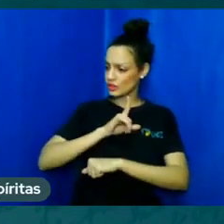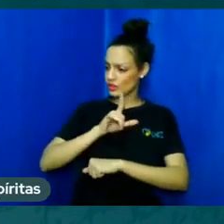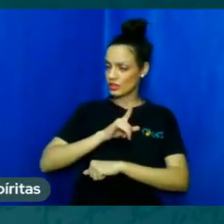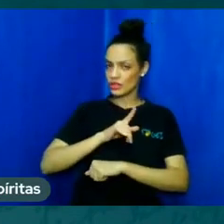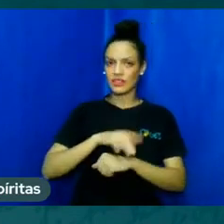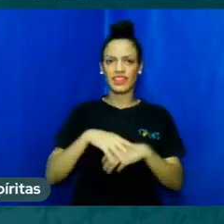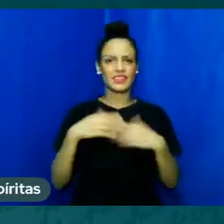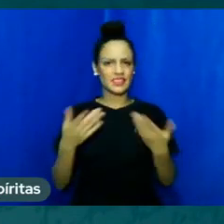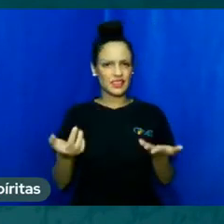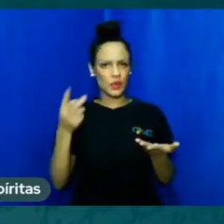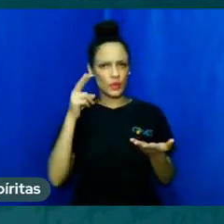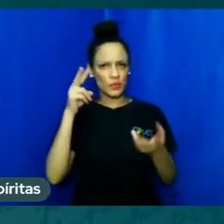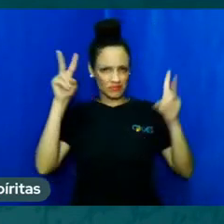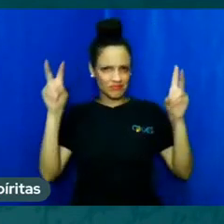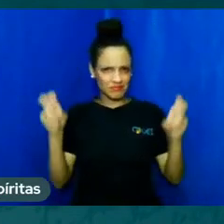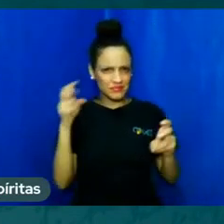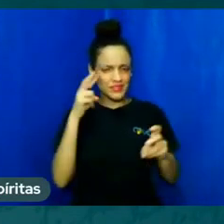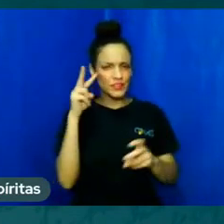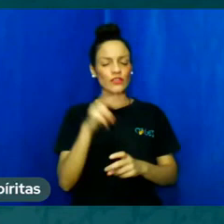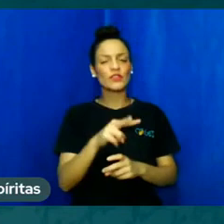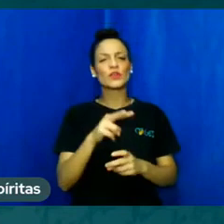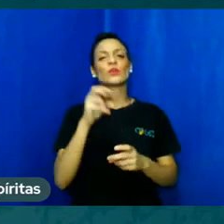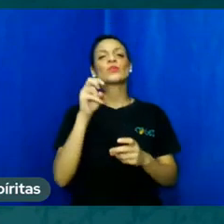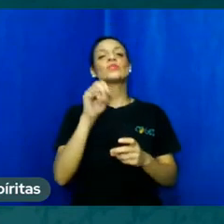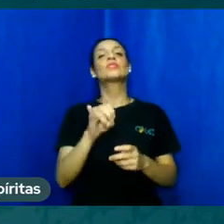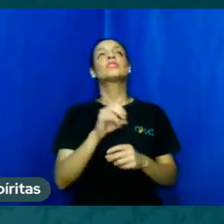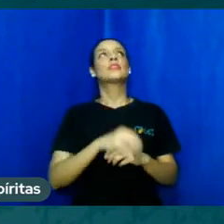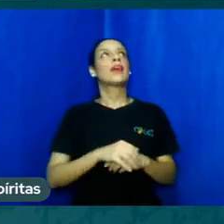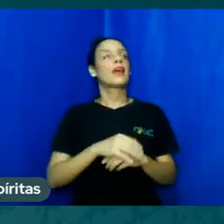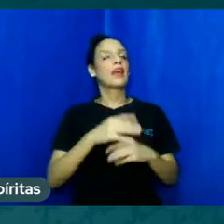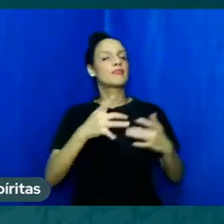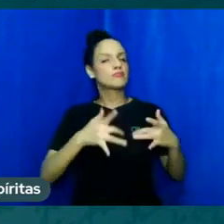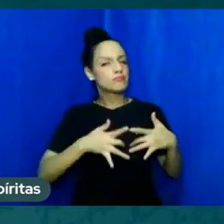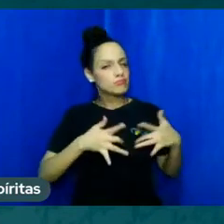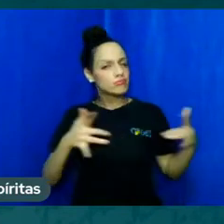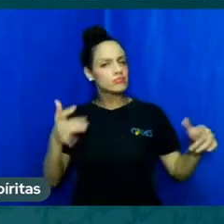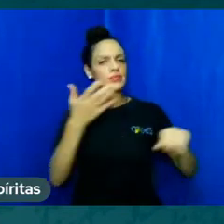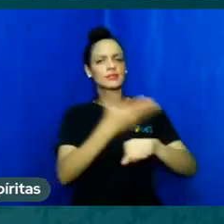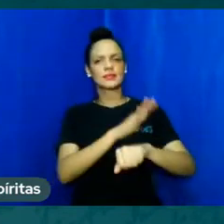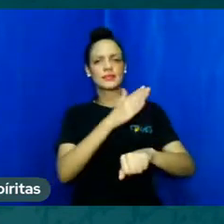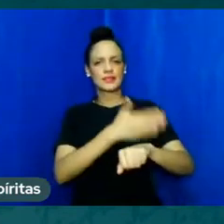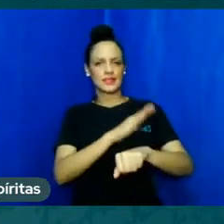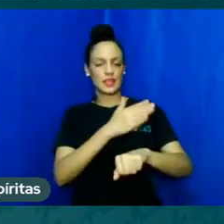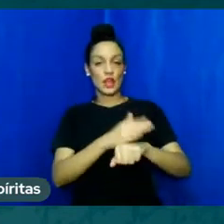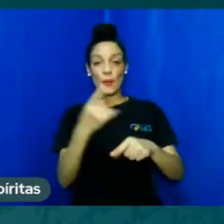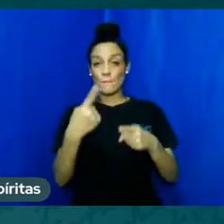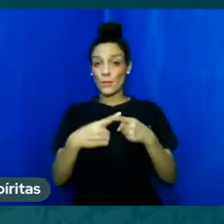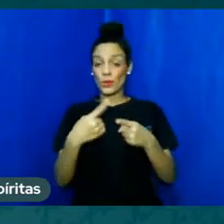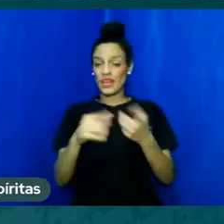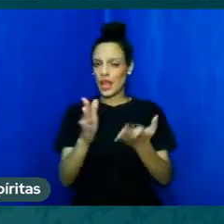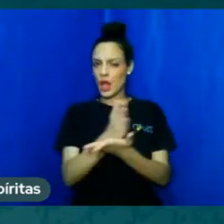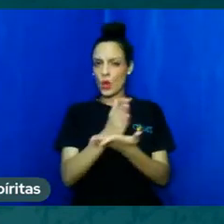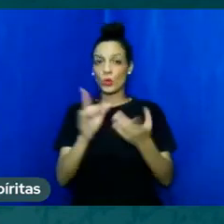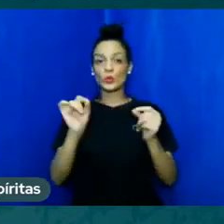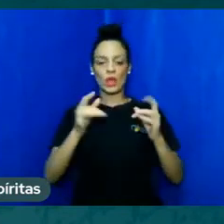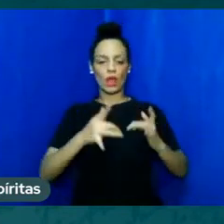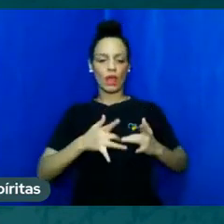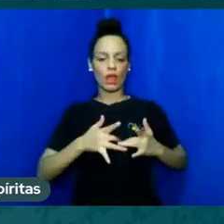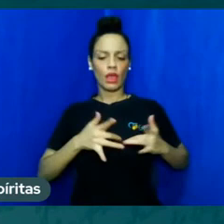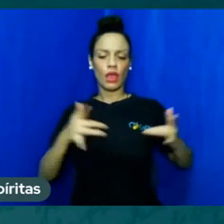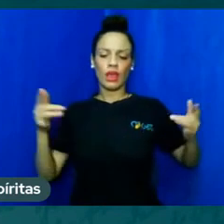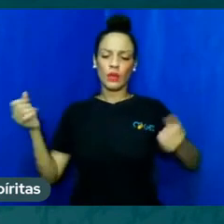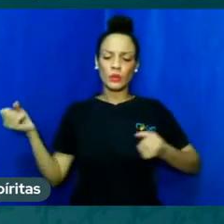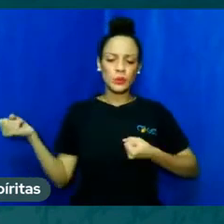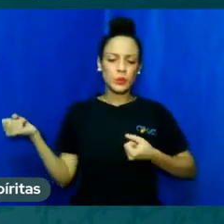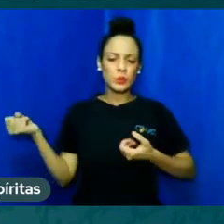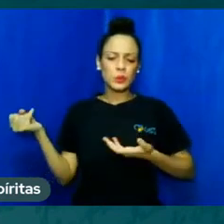até para empreender a caridade, o quanto a gente ainda deixa ali, faz com a mão e deixa que a outra perceba, deixa ali os detalhes